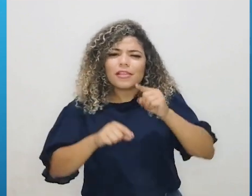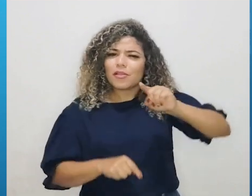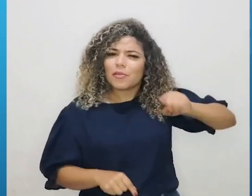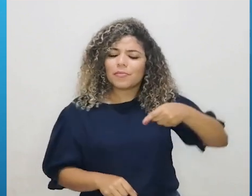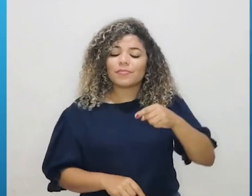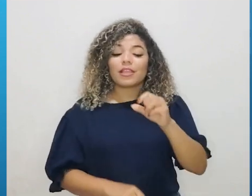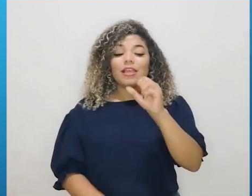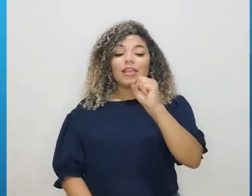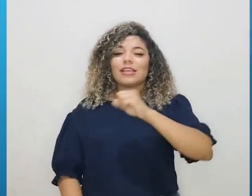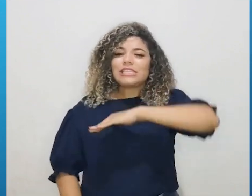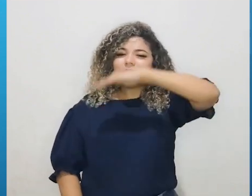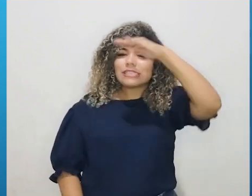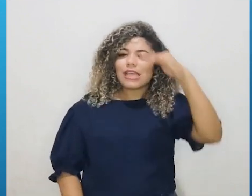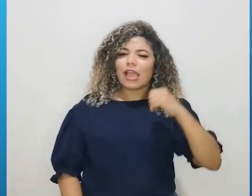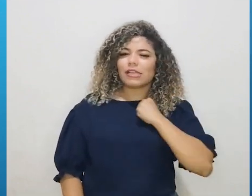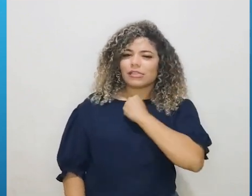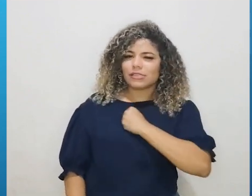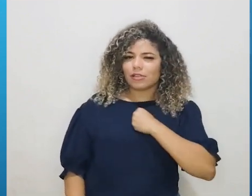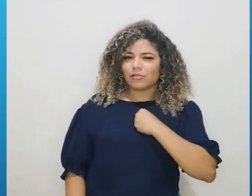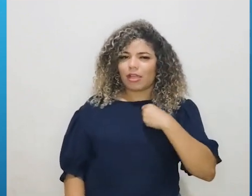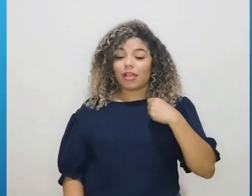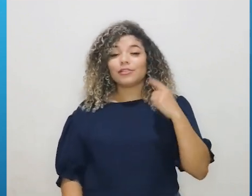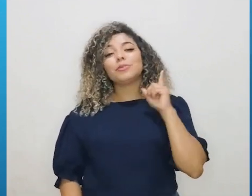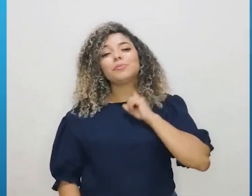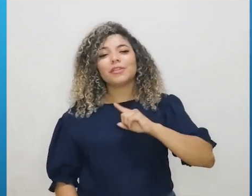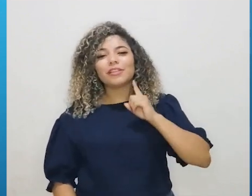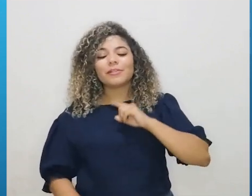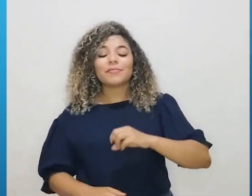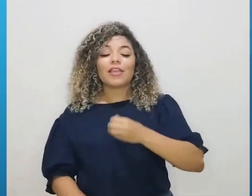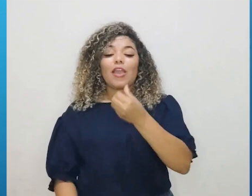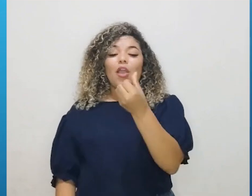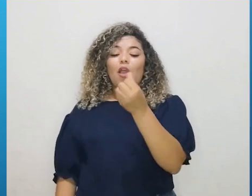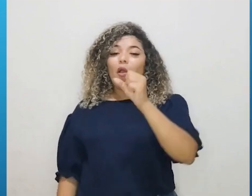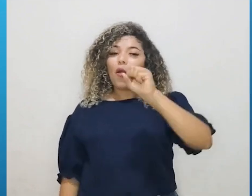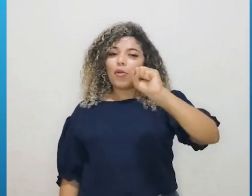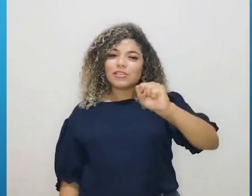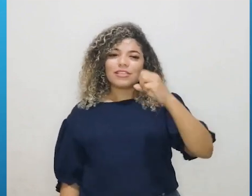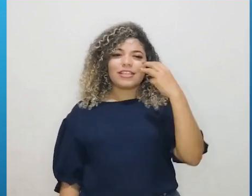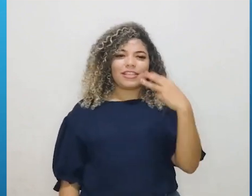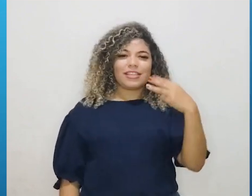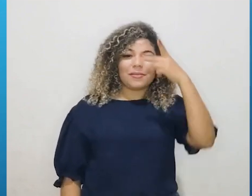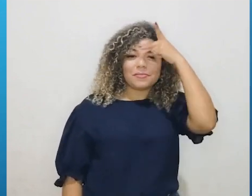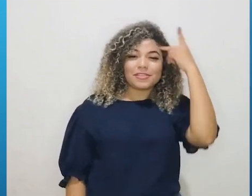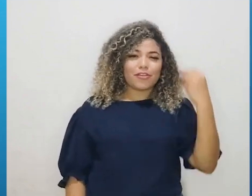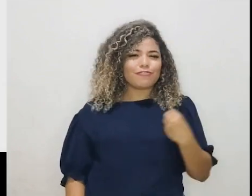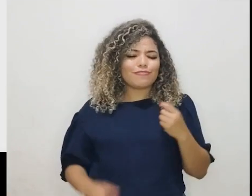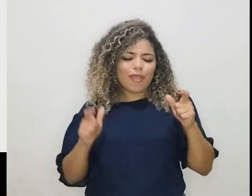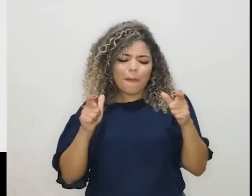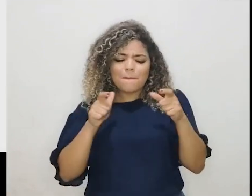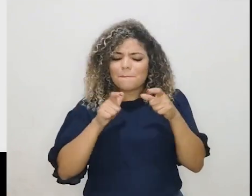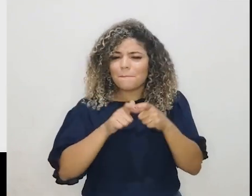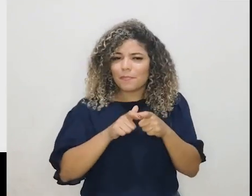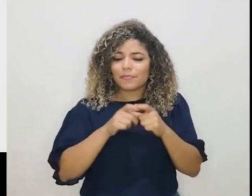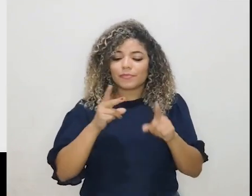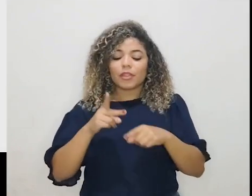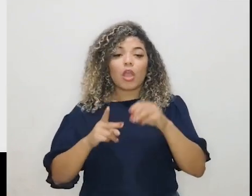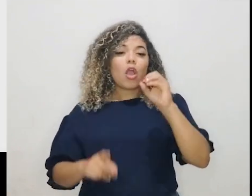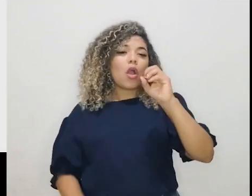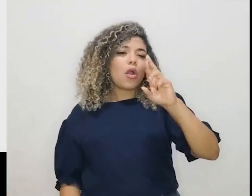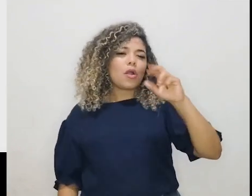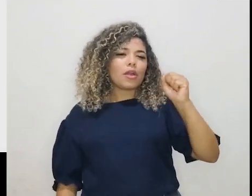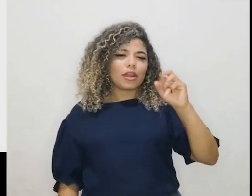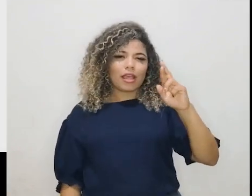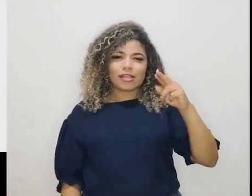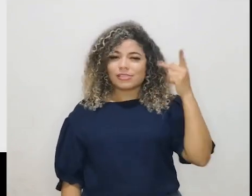da Saudade, Minas Gerais, com 833 habitantes. Borá, São Paulo,